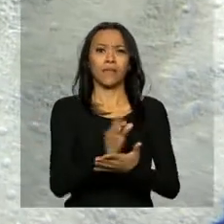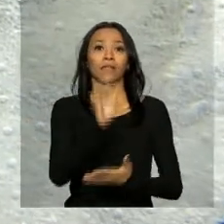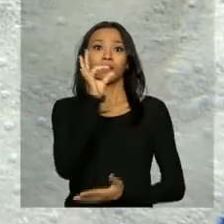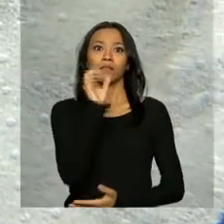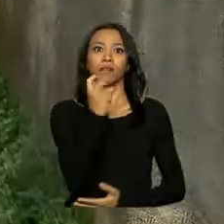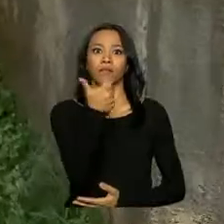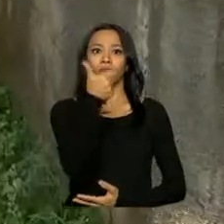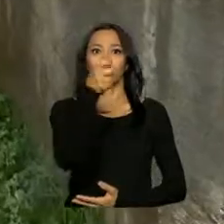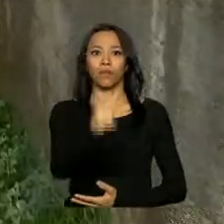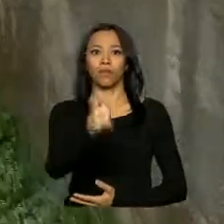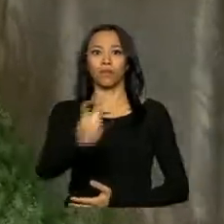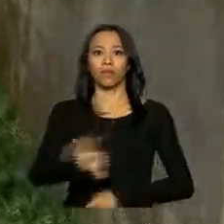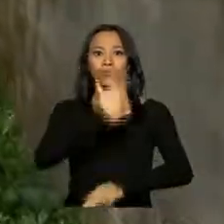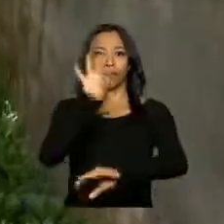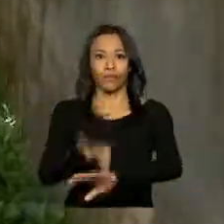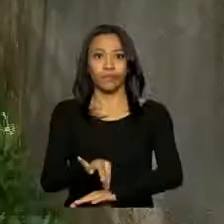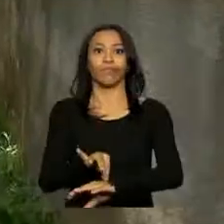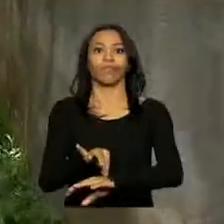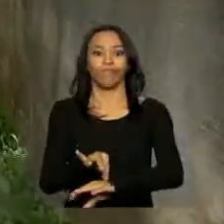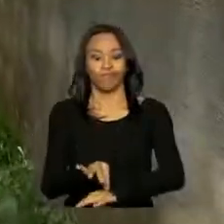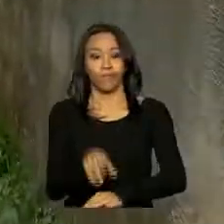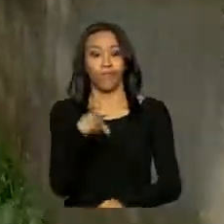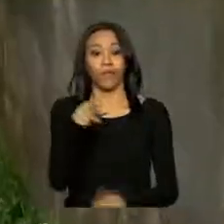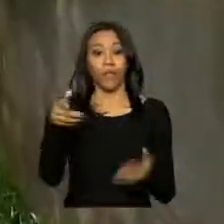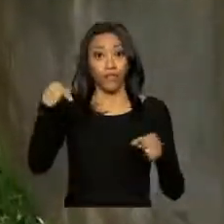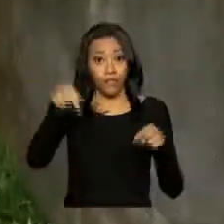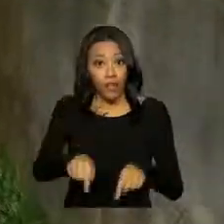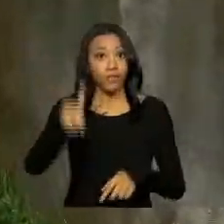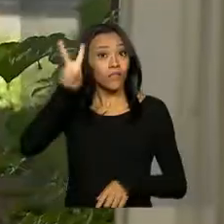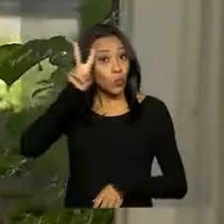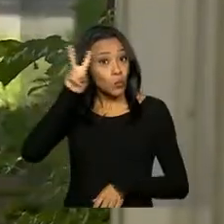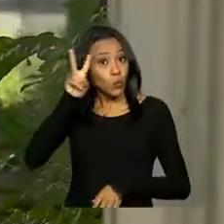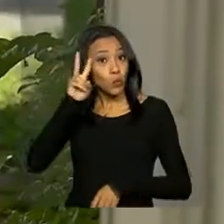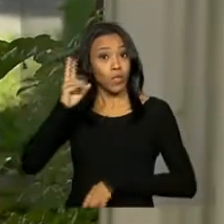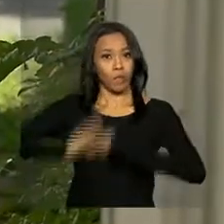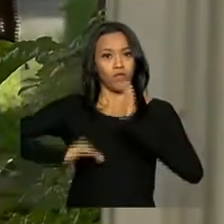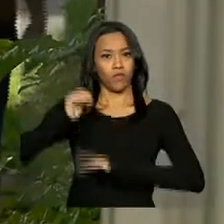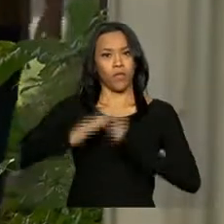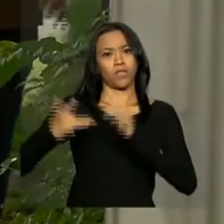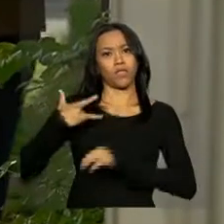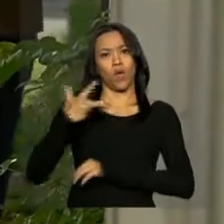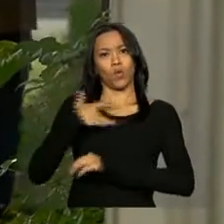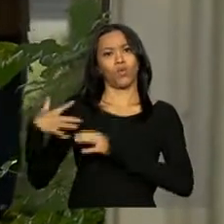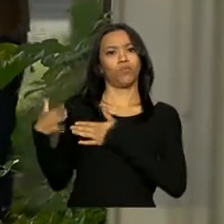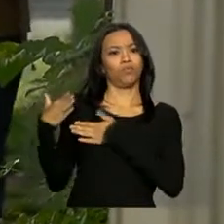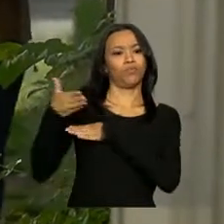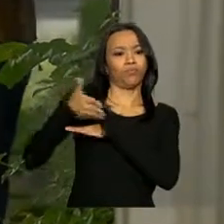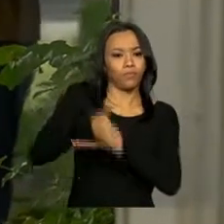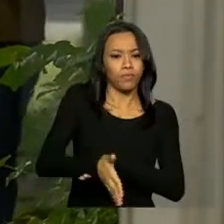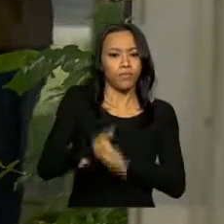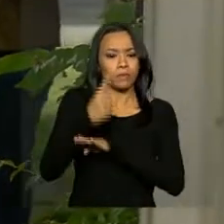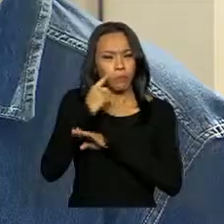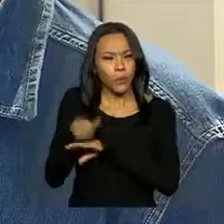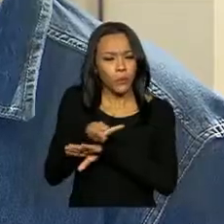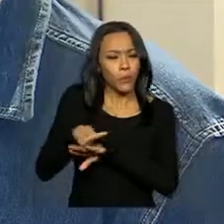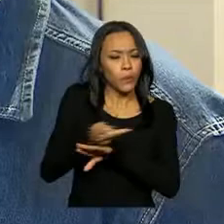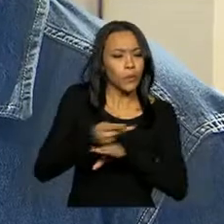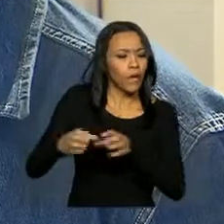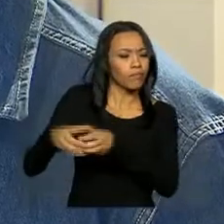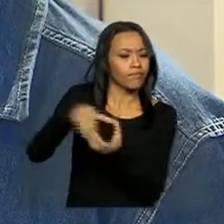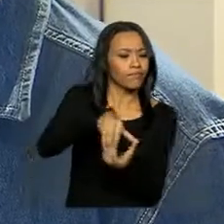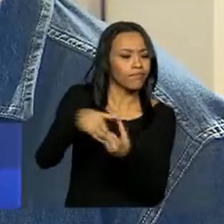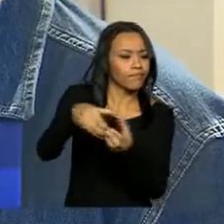Aedes aegypti. Nesta segunda-feira, ele recebeu a visita de agentes de saúde em busca de possíveis criadouros. A